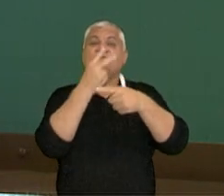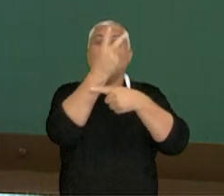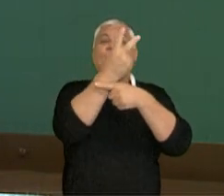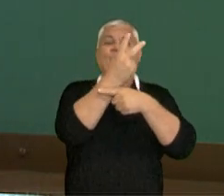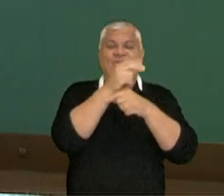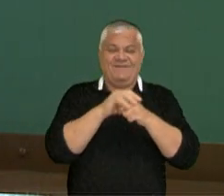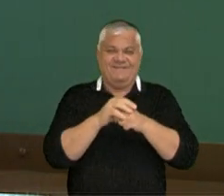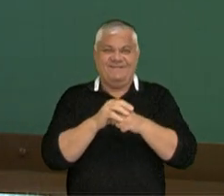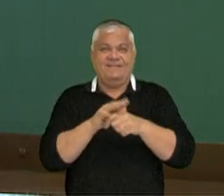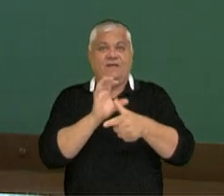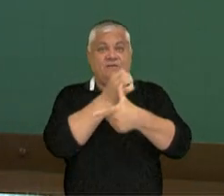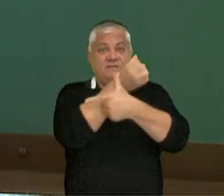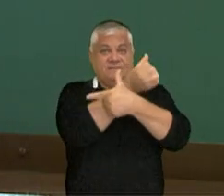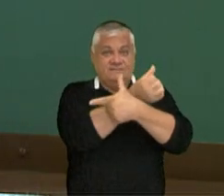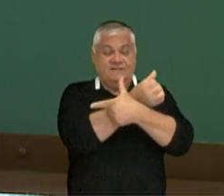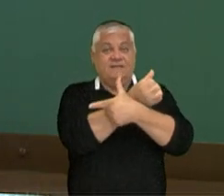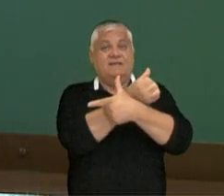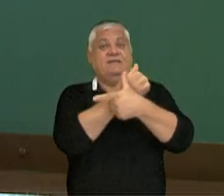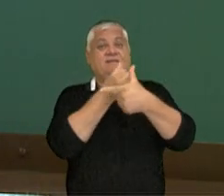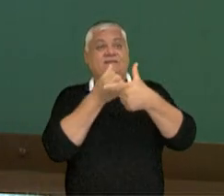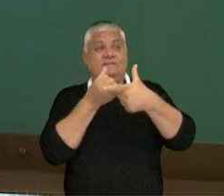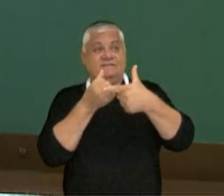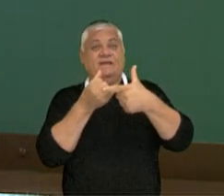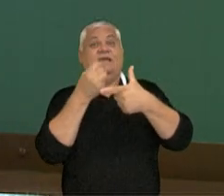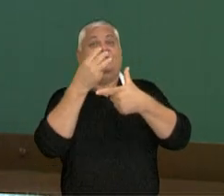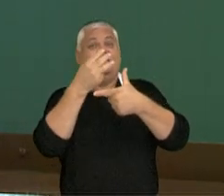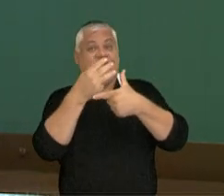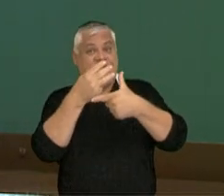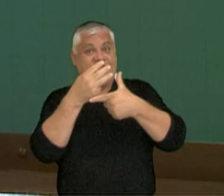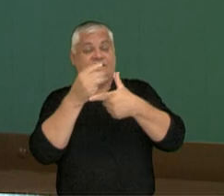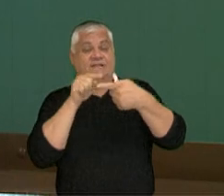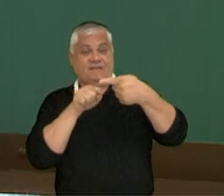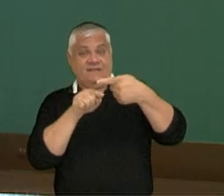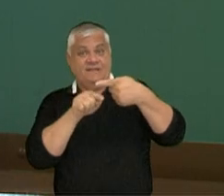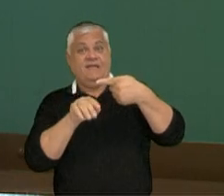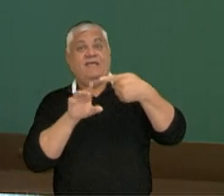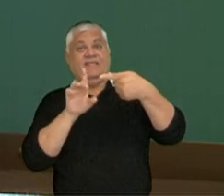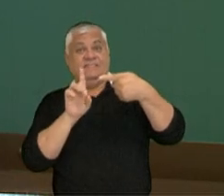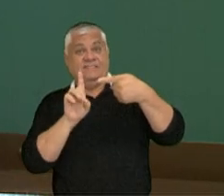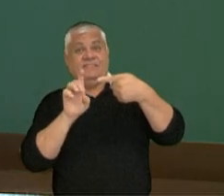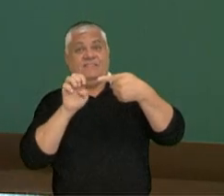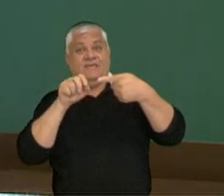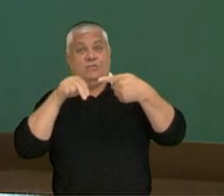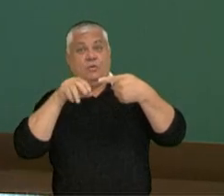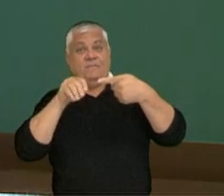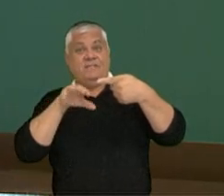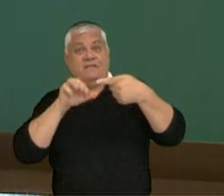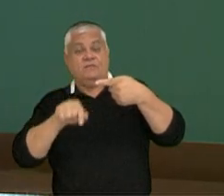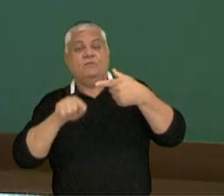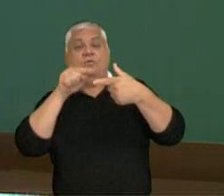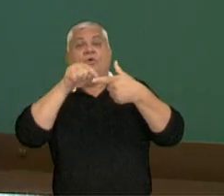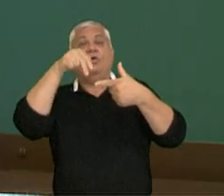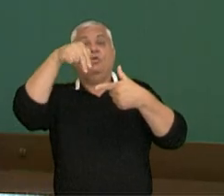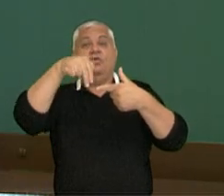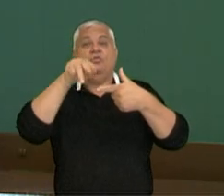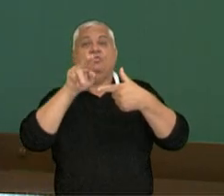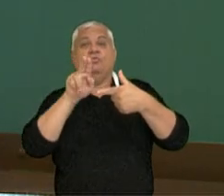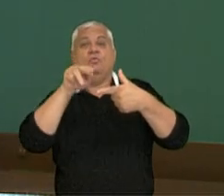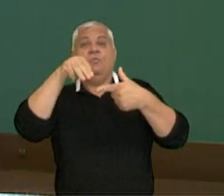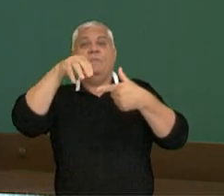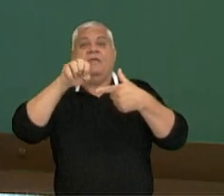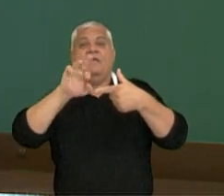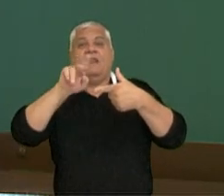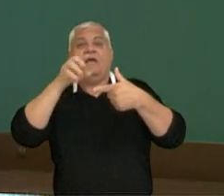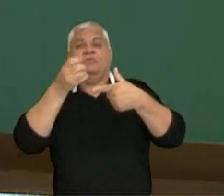baixo, denominador. A parte de cima chamamos de numerador, ok? Então, é